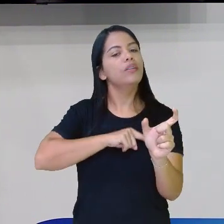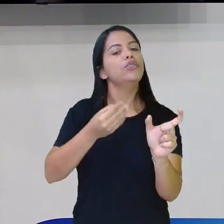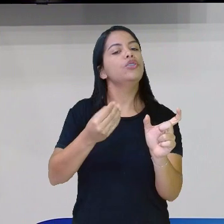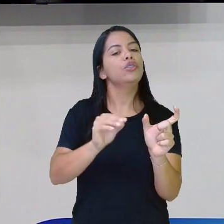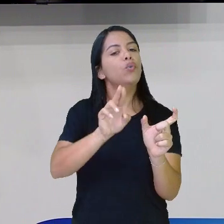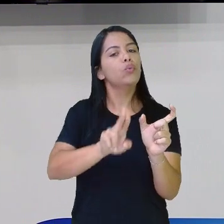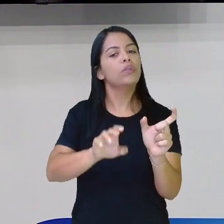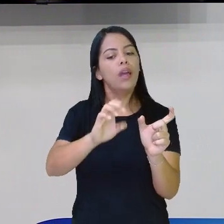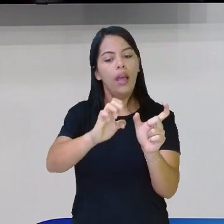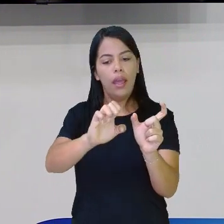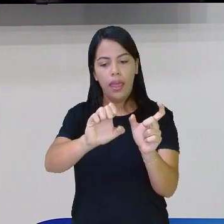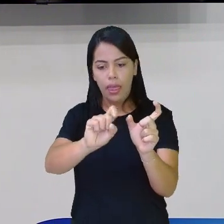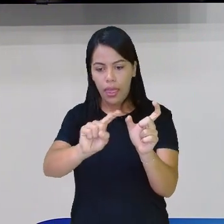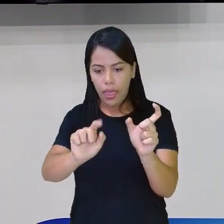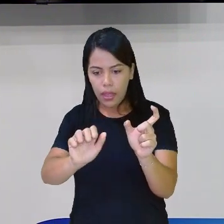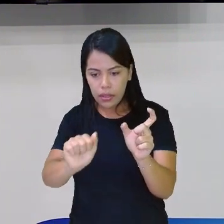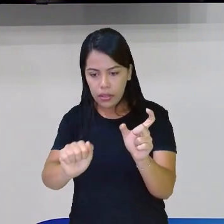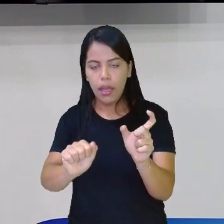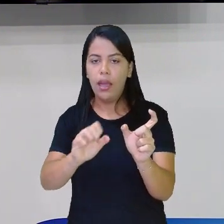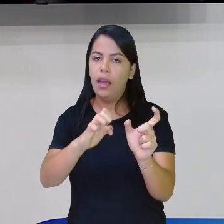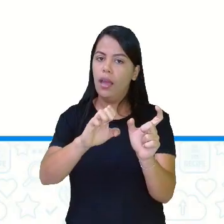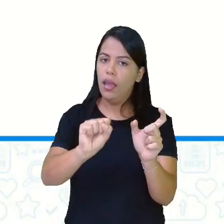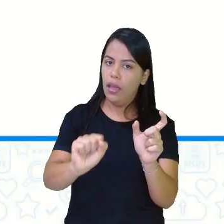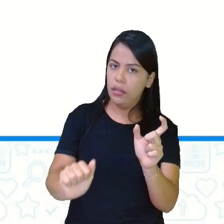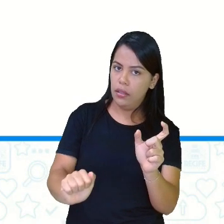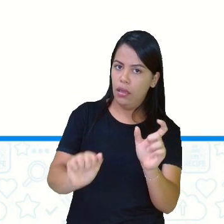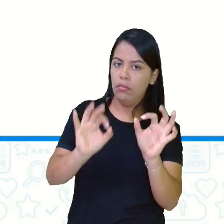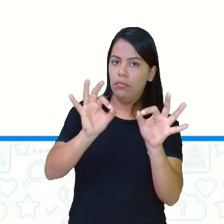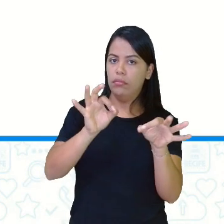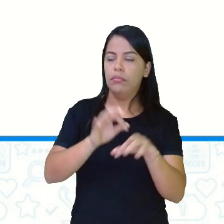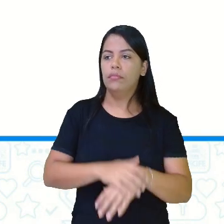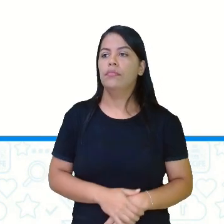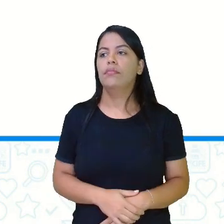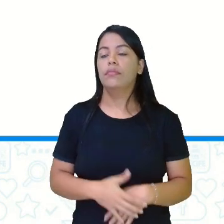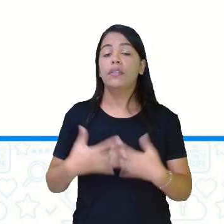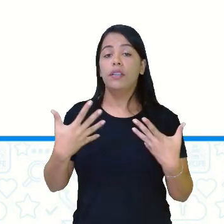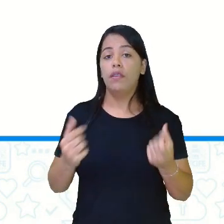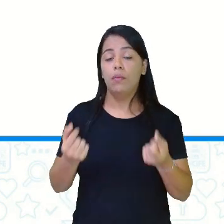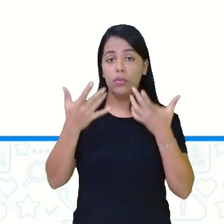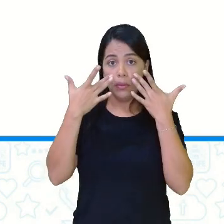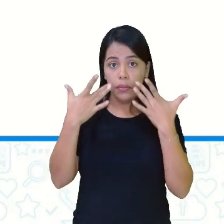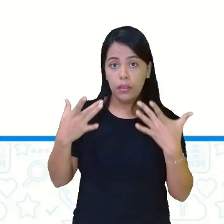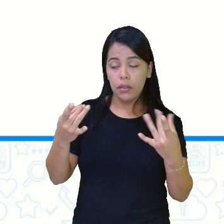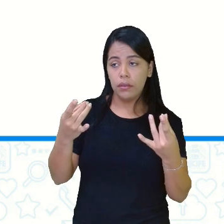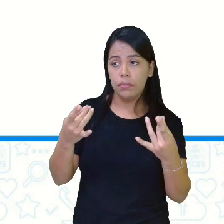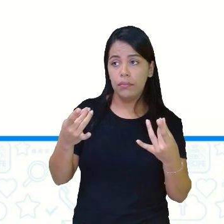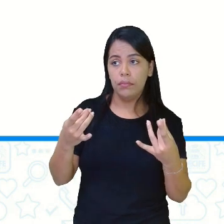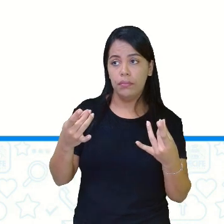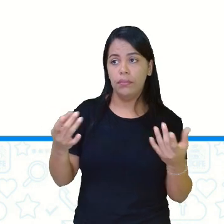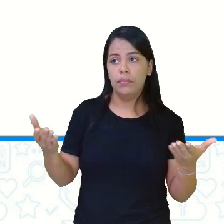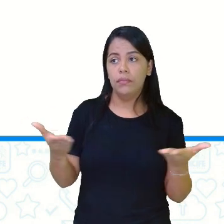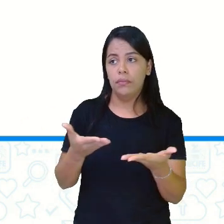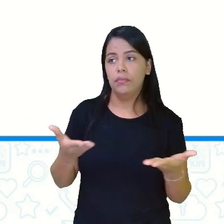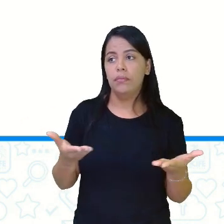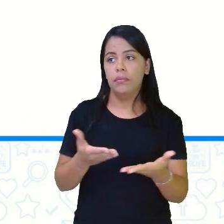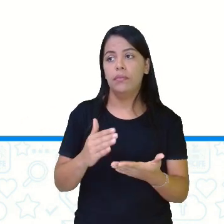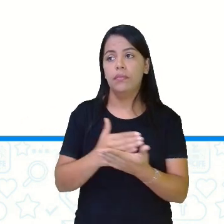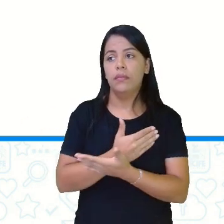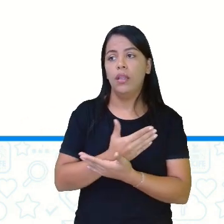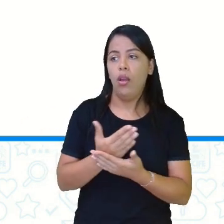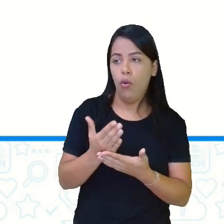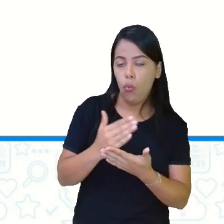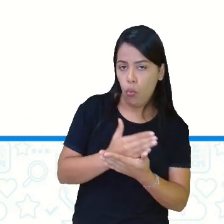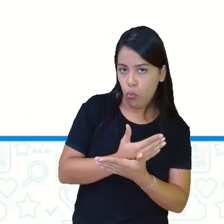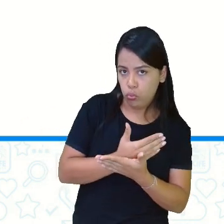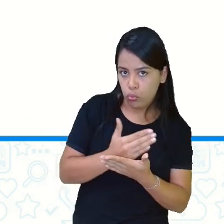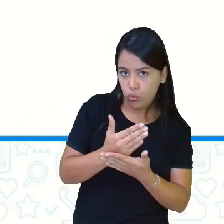portuguesa. Vamos observar agora alguns adjetivos terminados